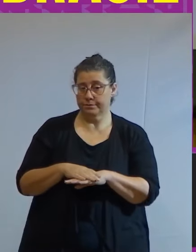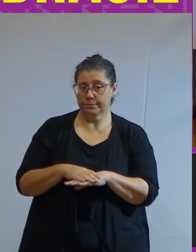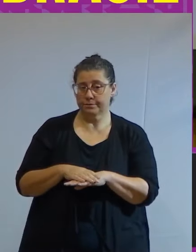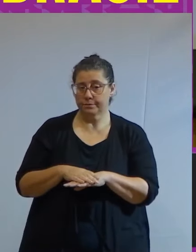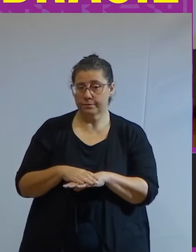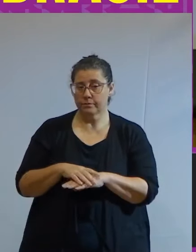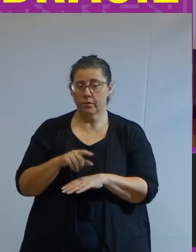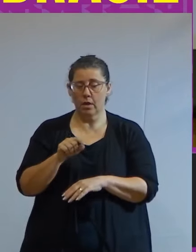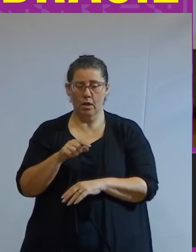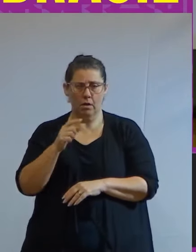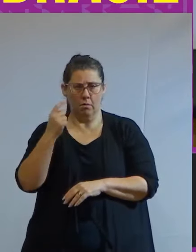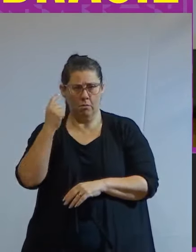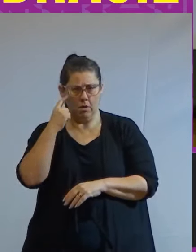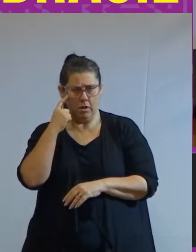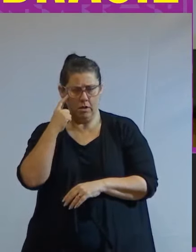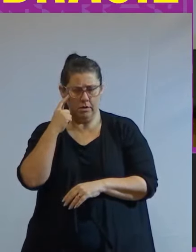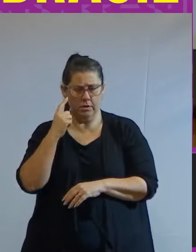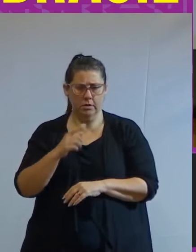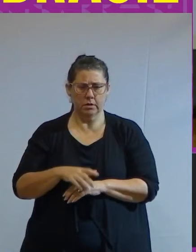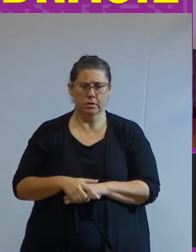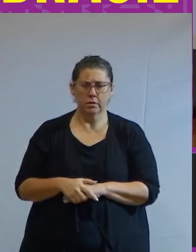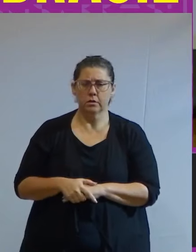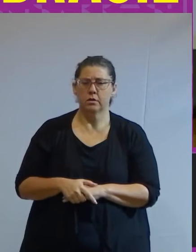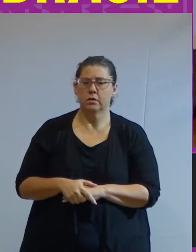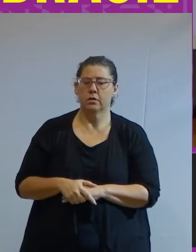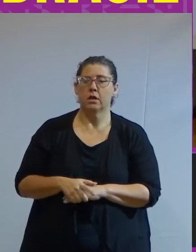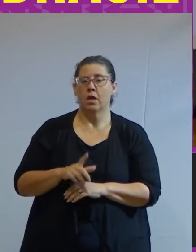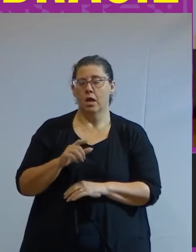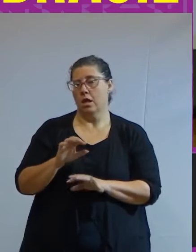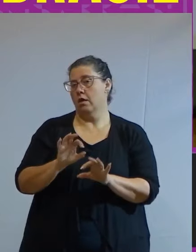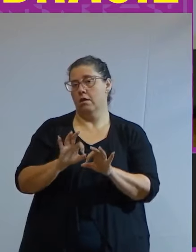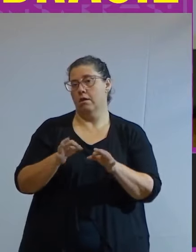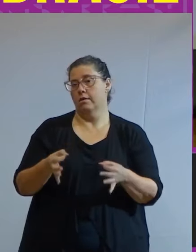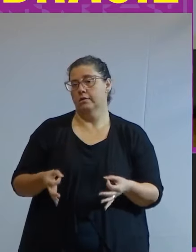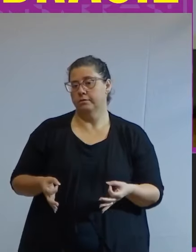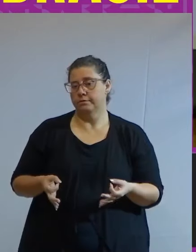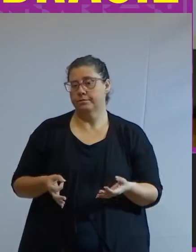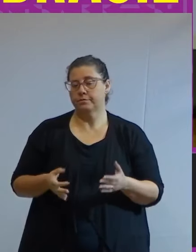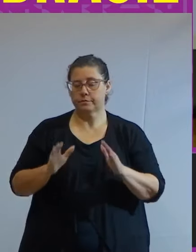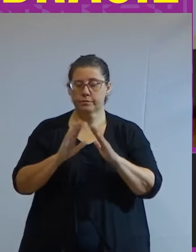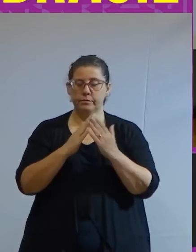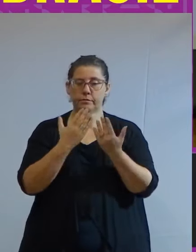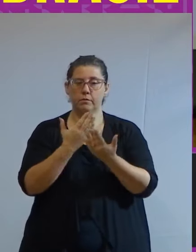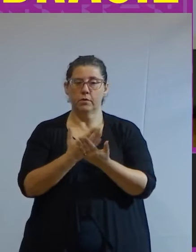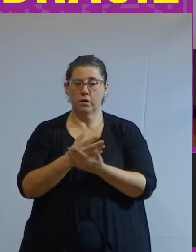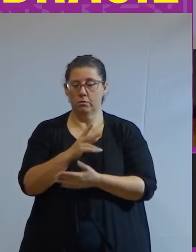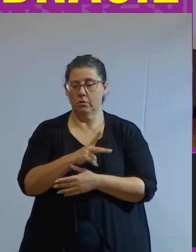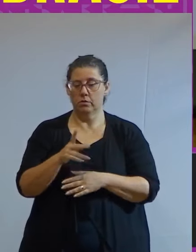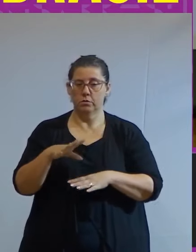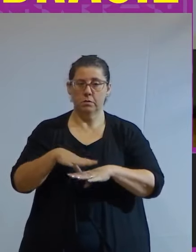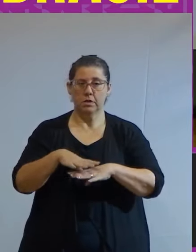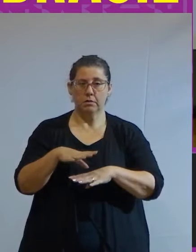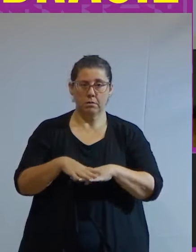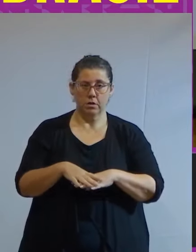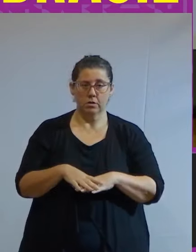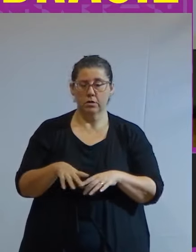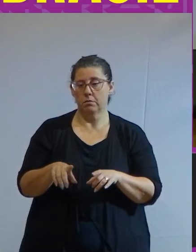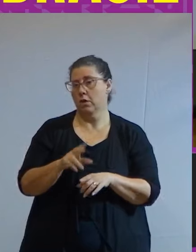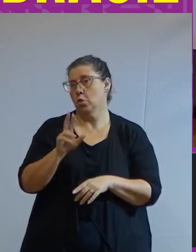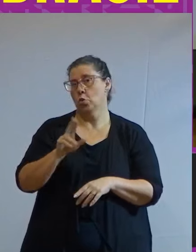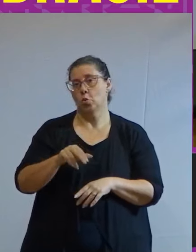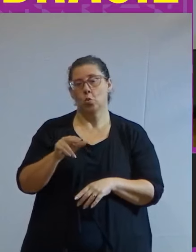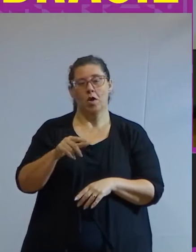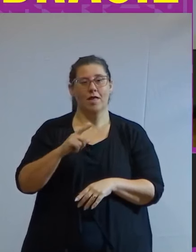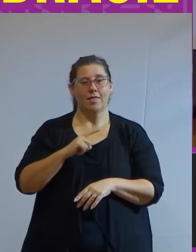que estão pensando em colocar a educação financeira é simplesmente colocar nas escolas com um professor de matemática que também nunca teve